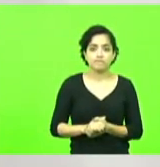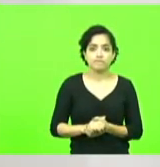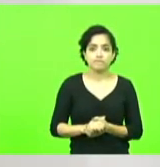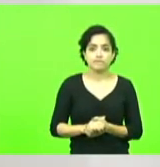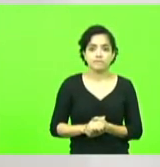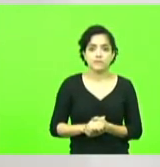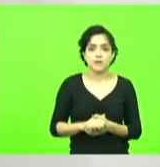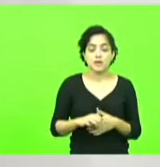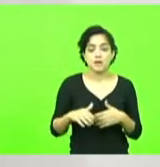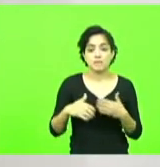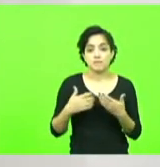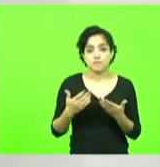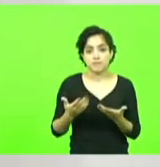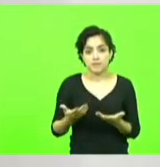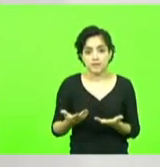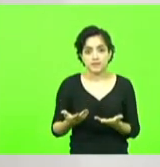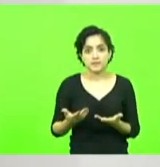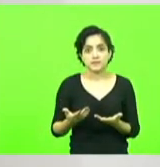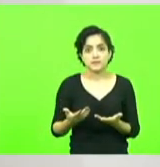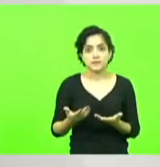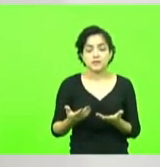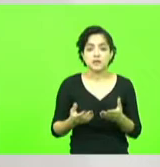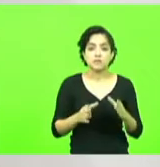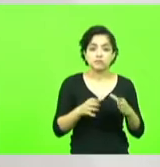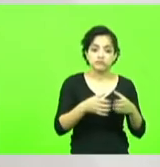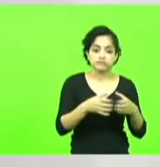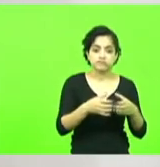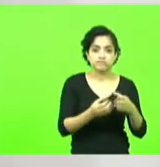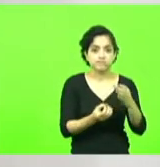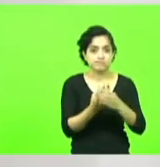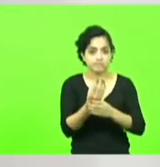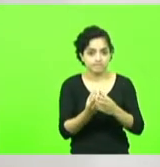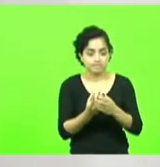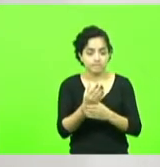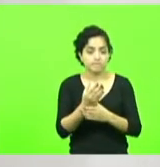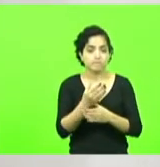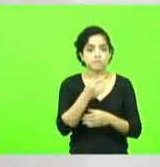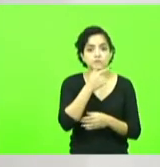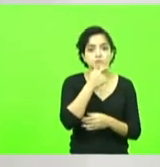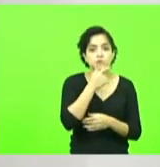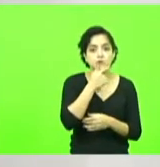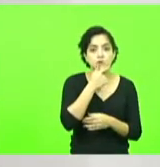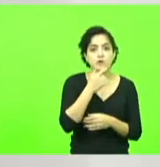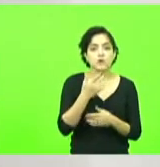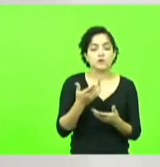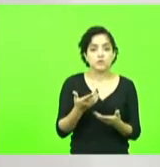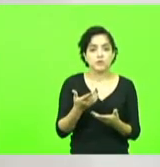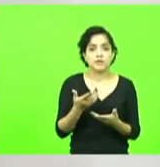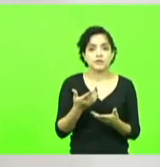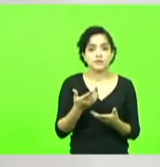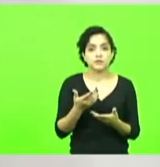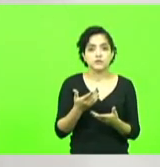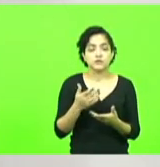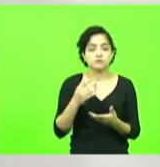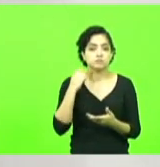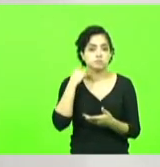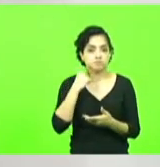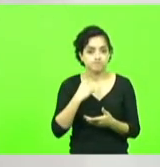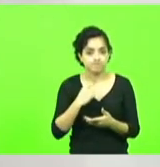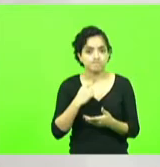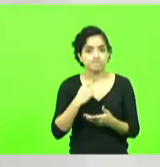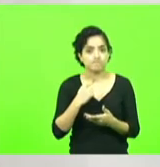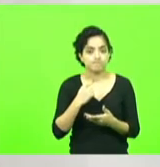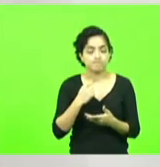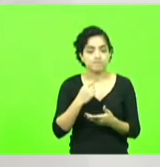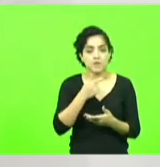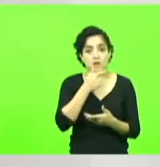em funcionamento para o produtor de queijo artesanal de leite cru, queijo artesanal de leite cru mineiro é um queijo muito